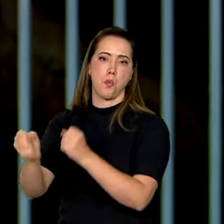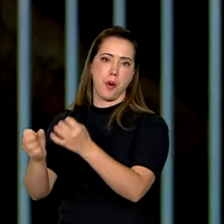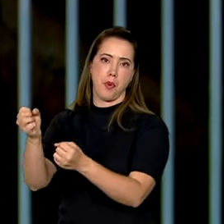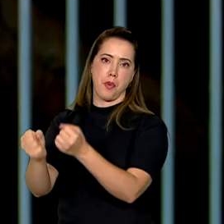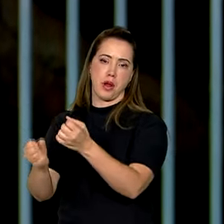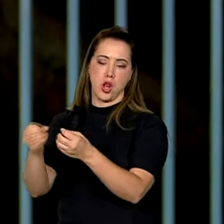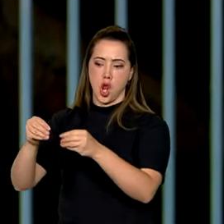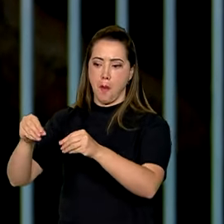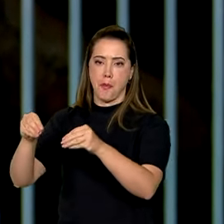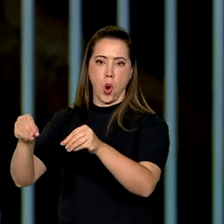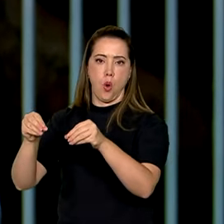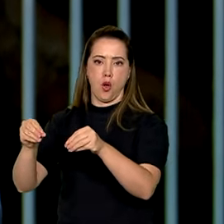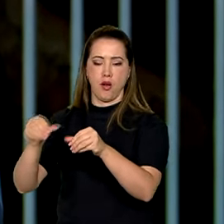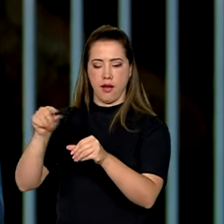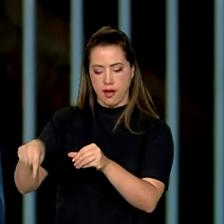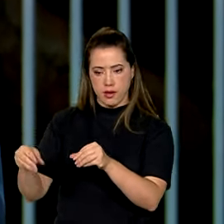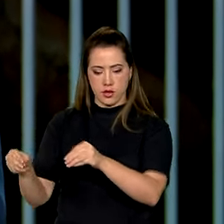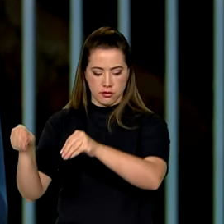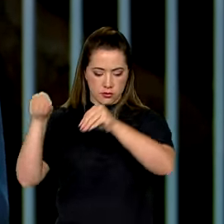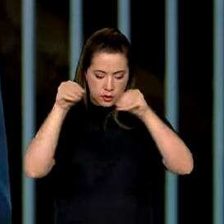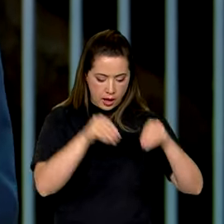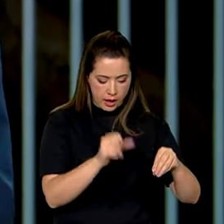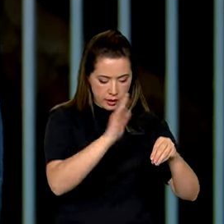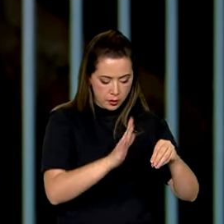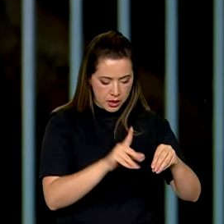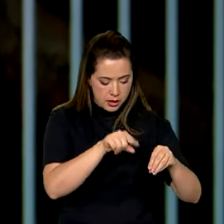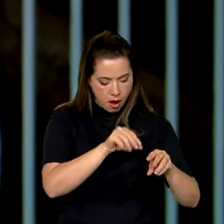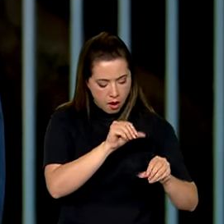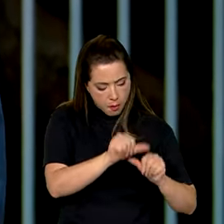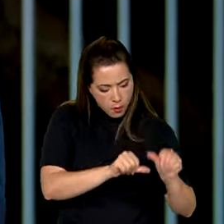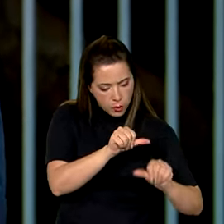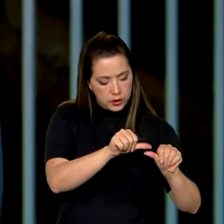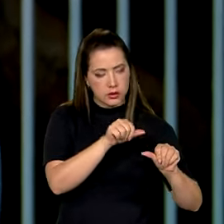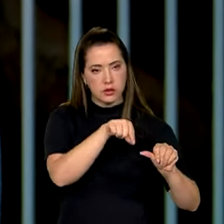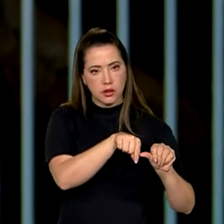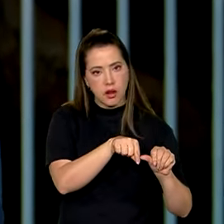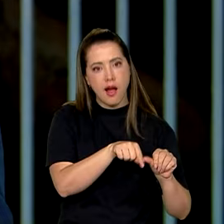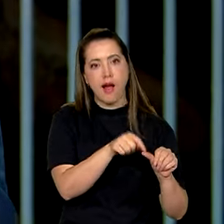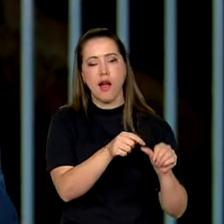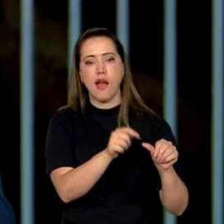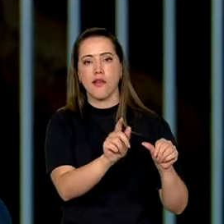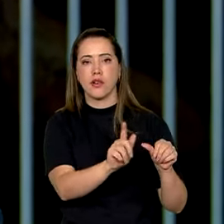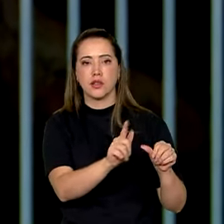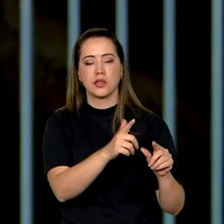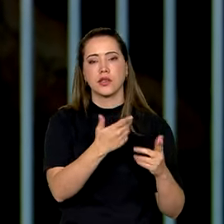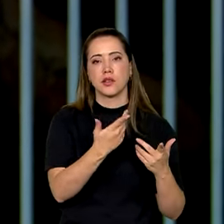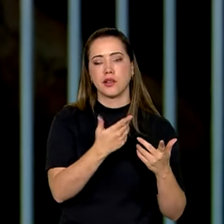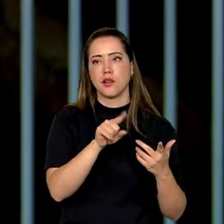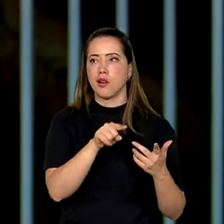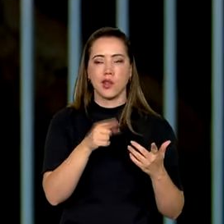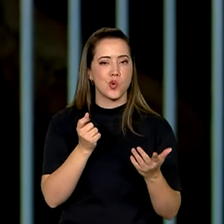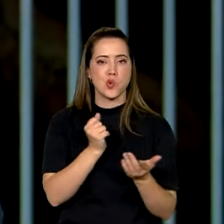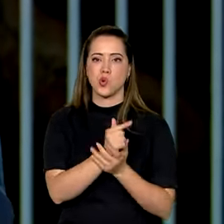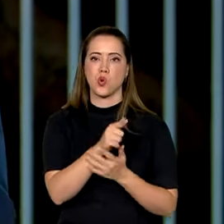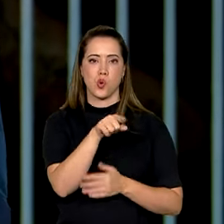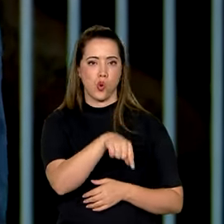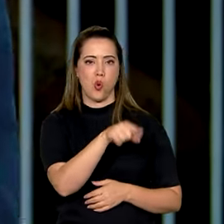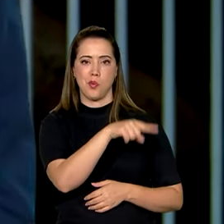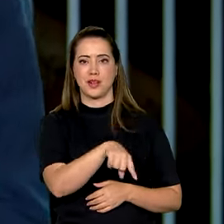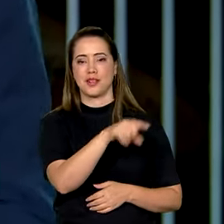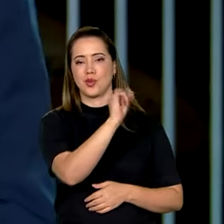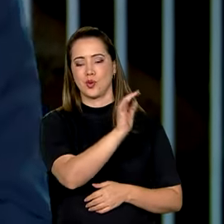o leite aqui no Brasil, em detrimento de comprar do produtor de leite nacional. Isso está